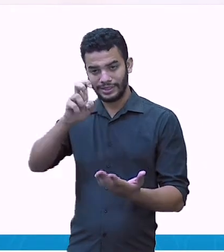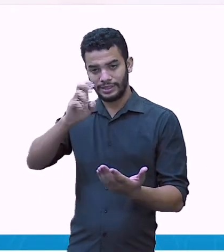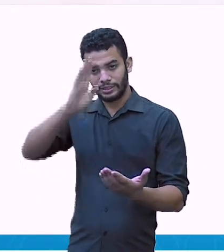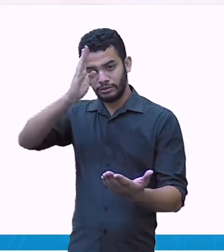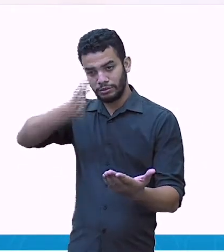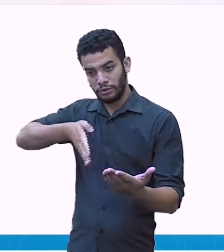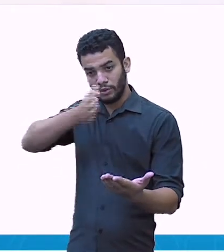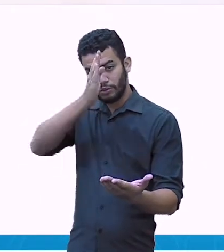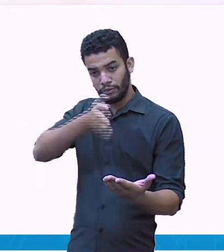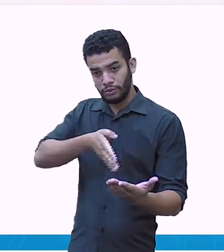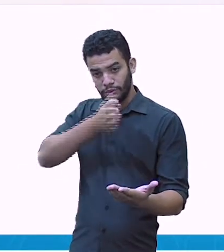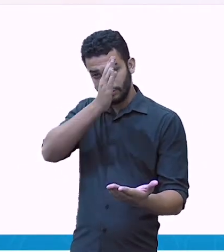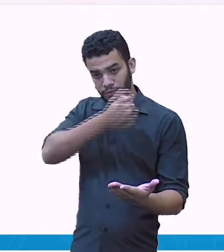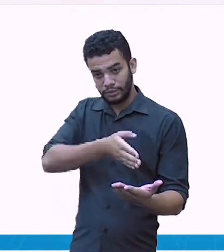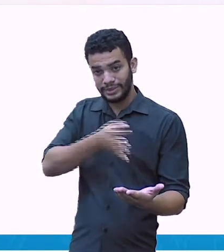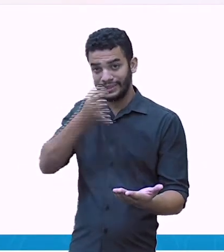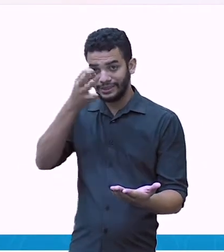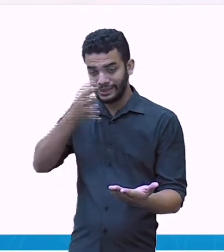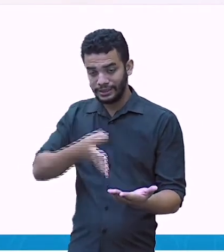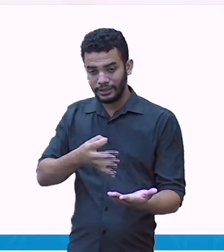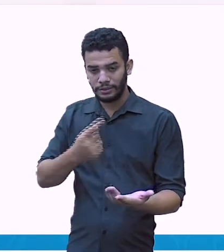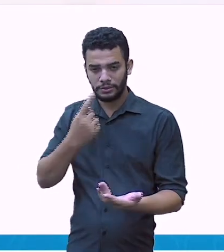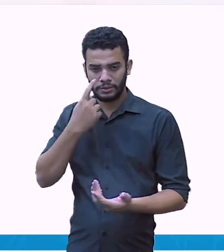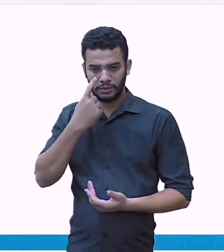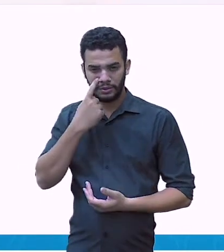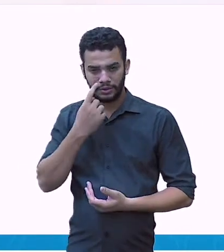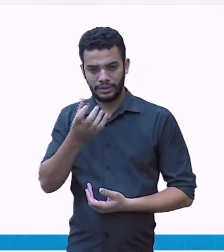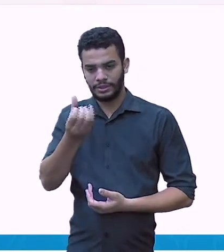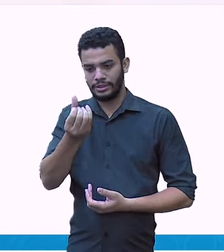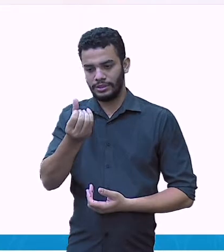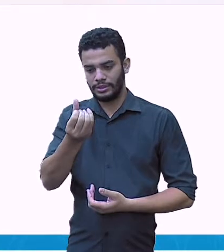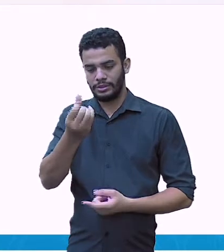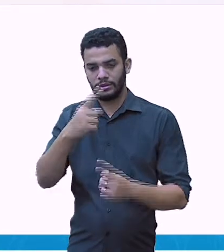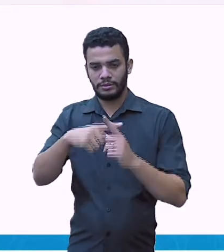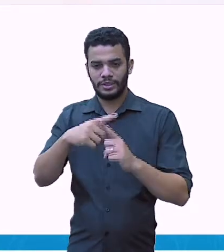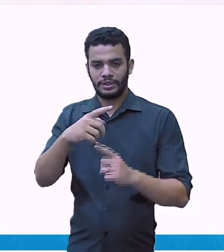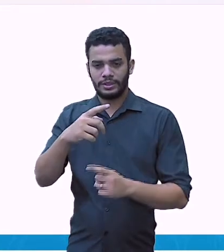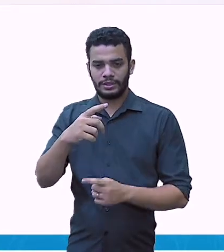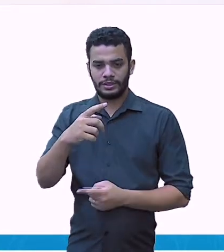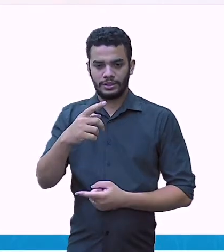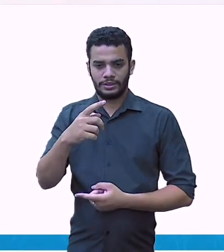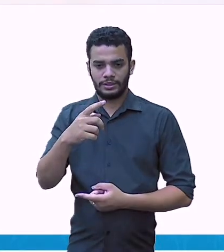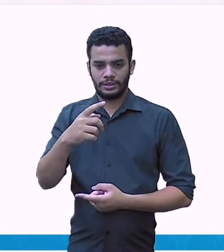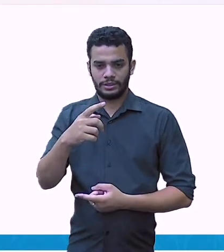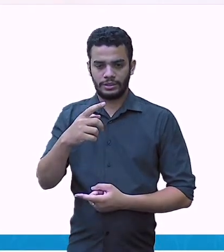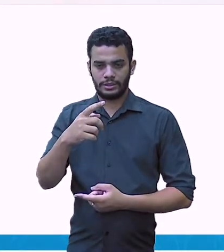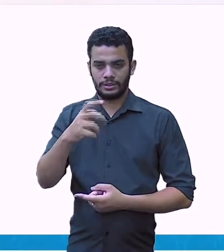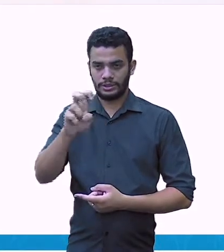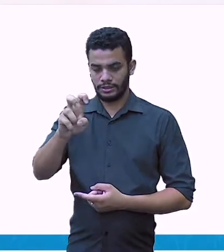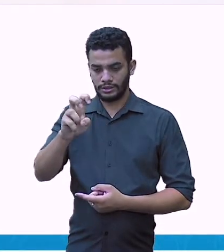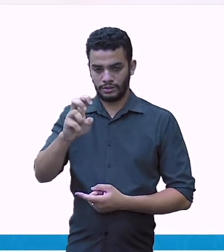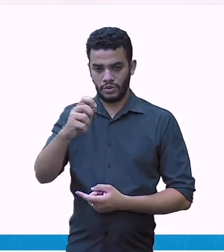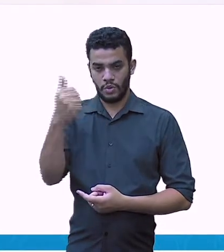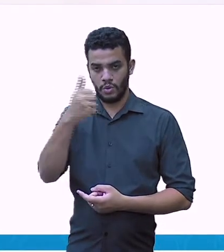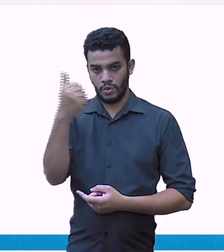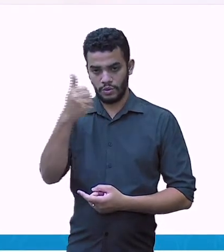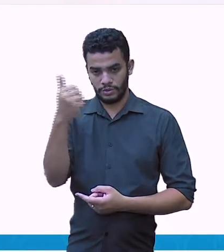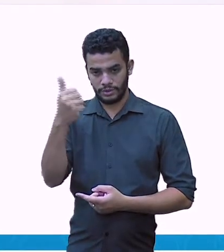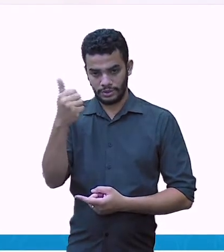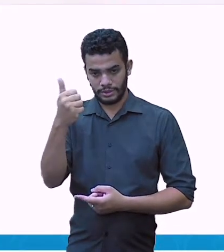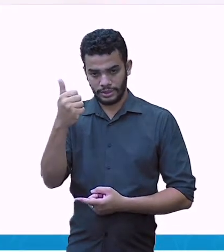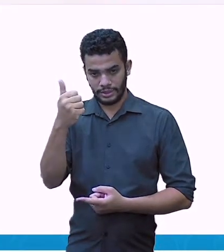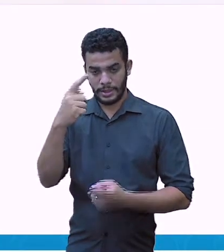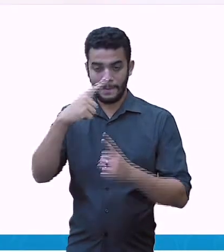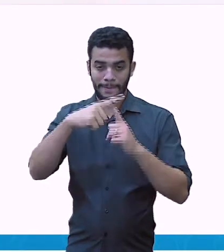mais 6, 11, 11 mais 5, 16. Então, aqui eu vou colocar,